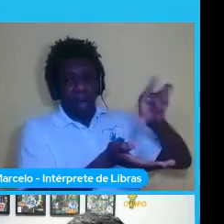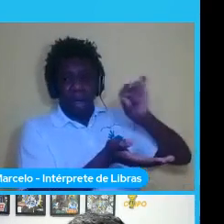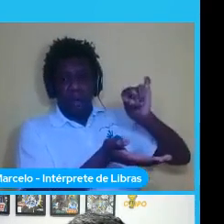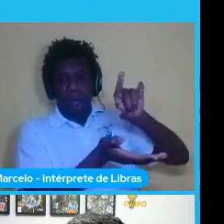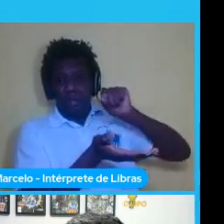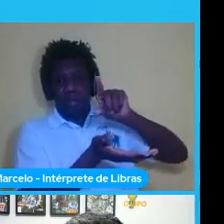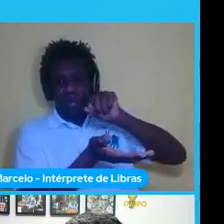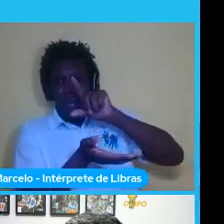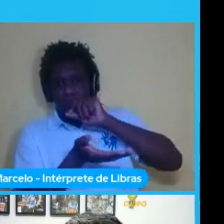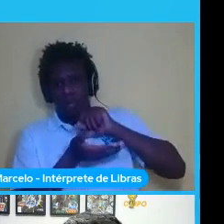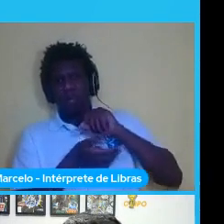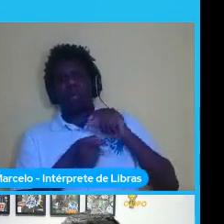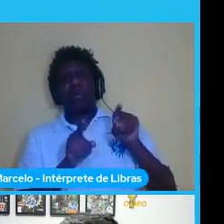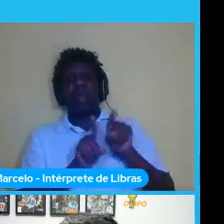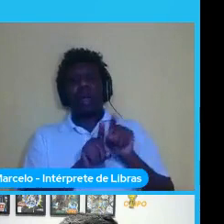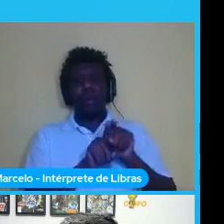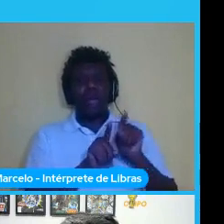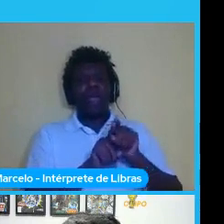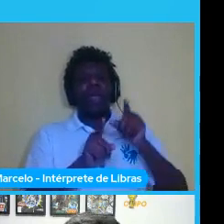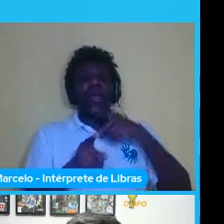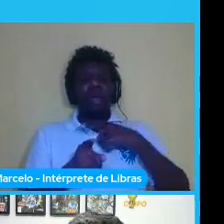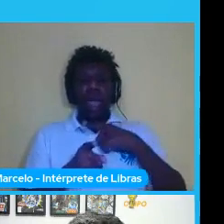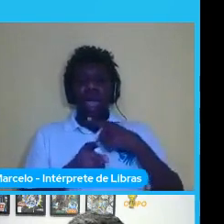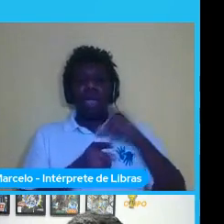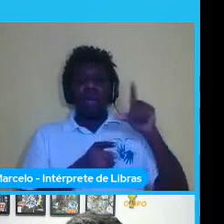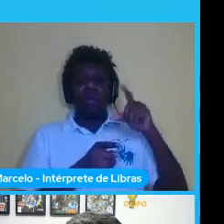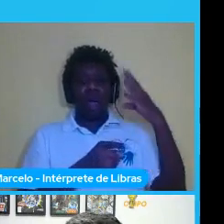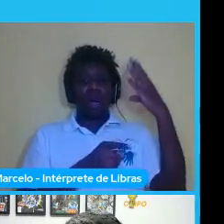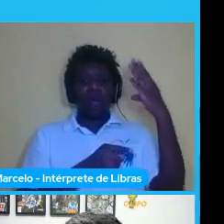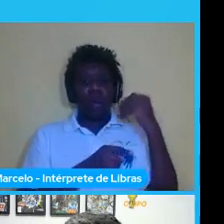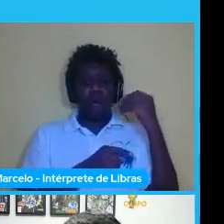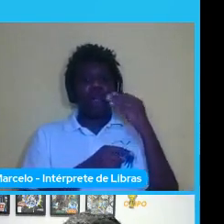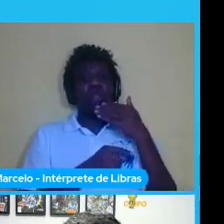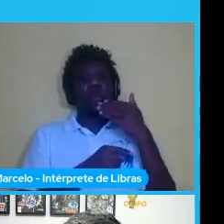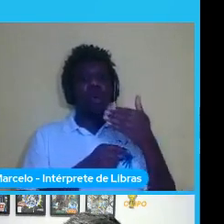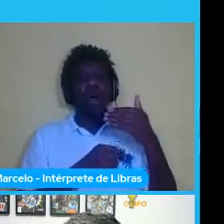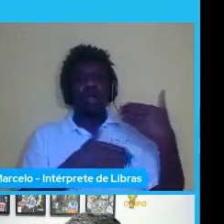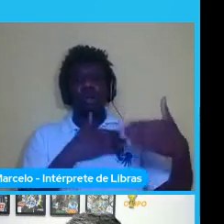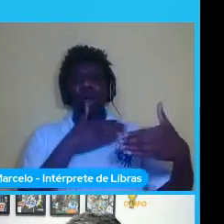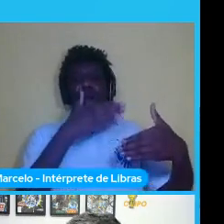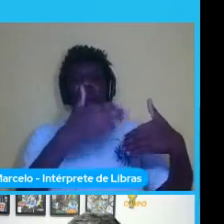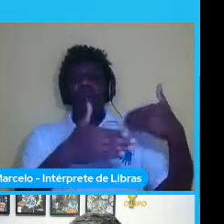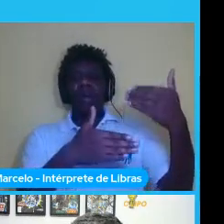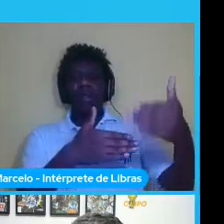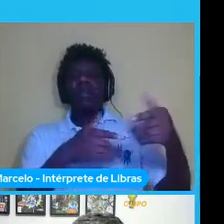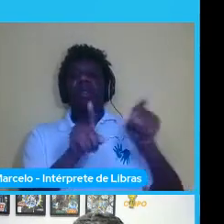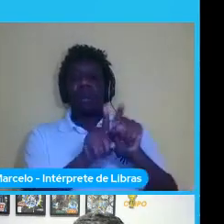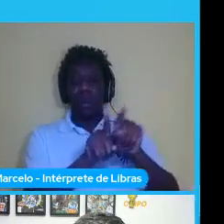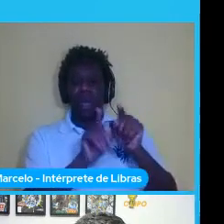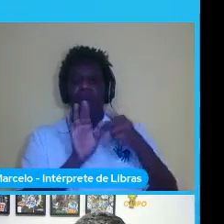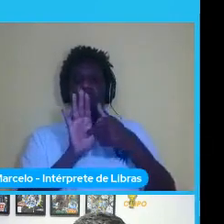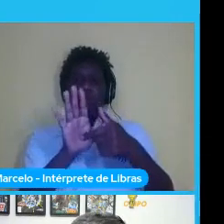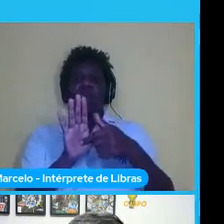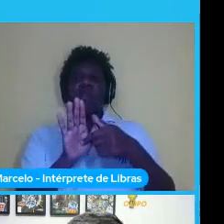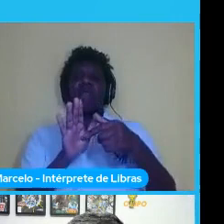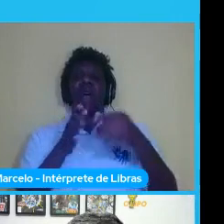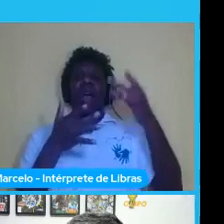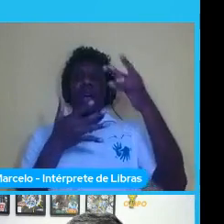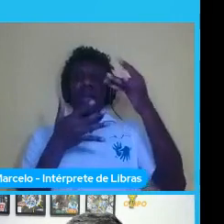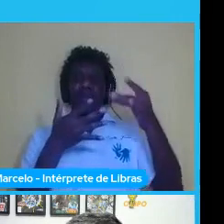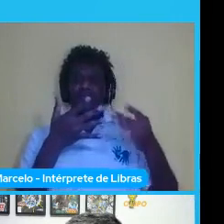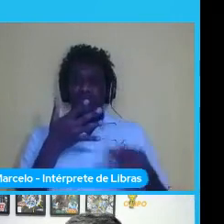aqui tem um dado uma foto que tipo de pássaro é esse então um exemplo também de classificação aqui um exemplo de